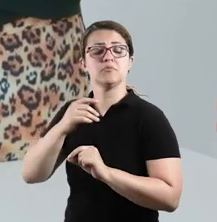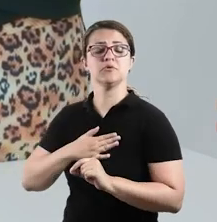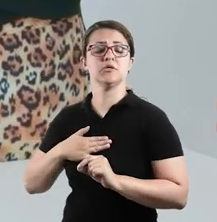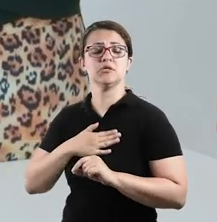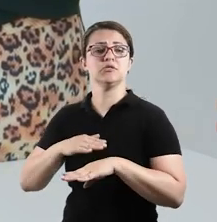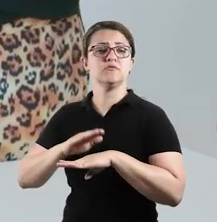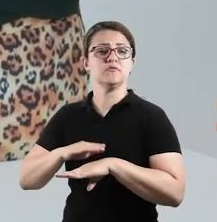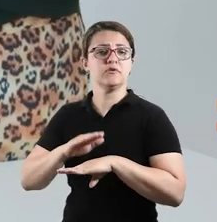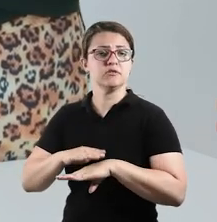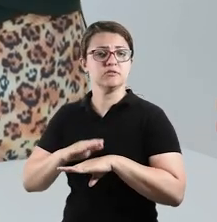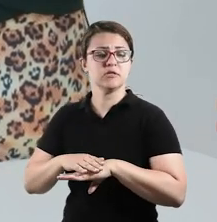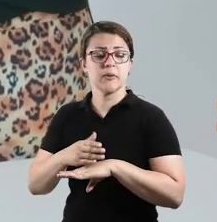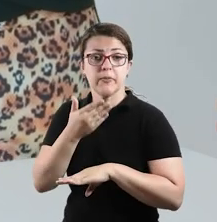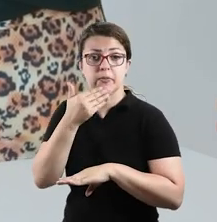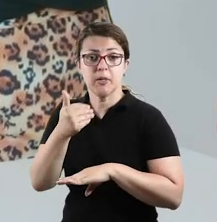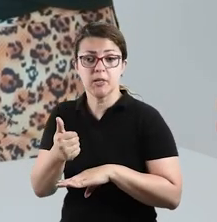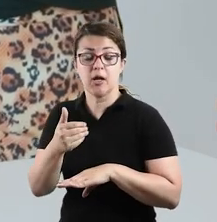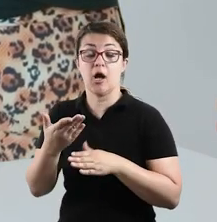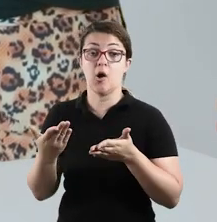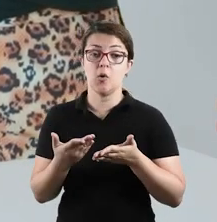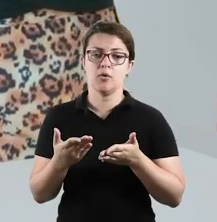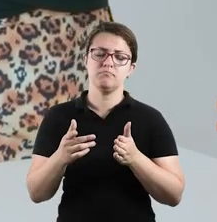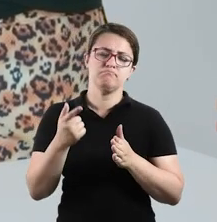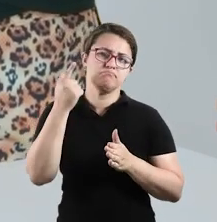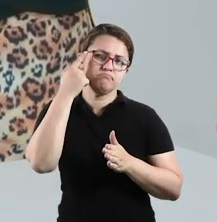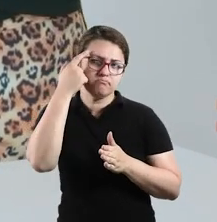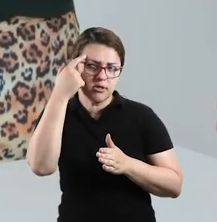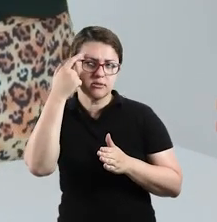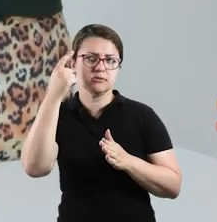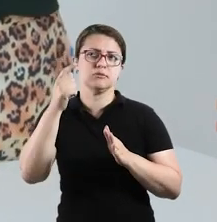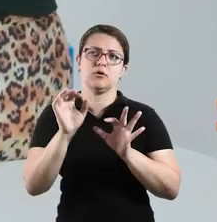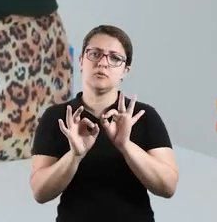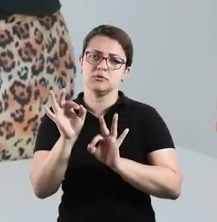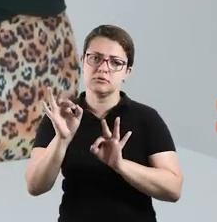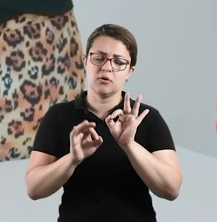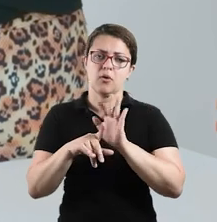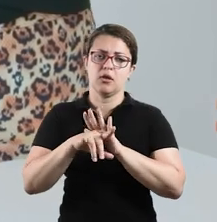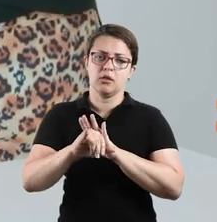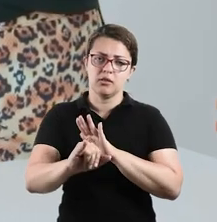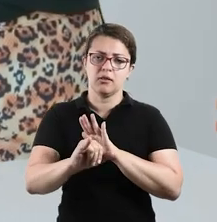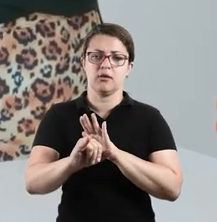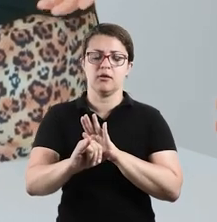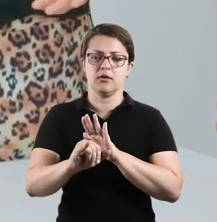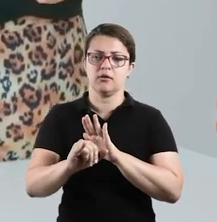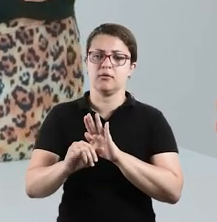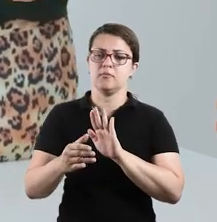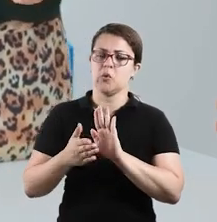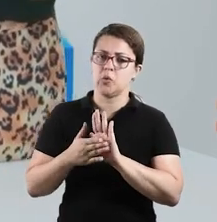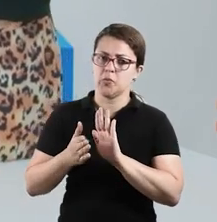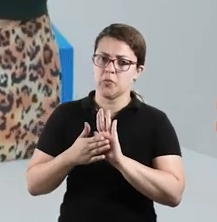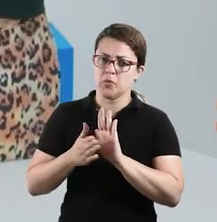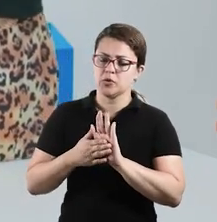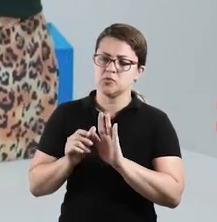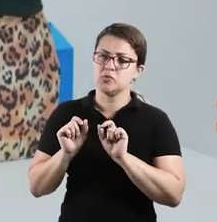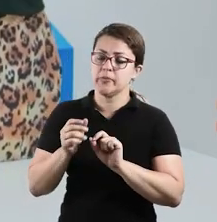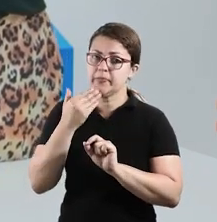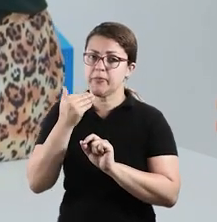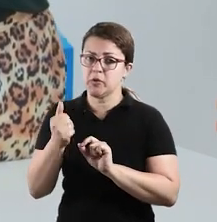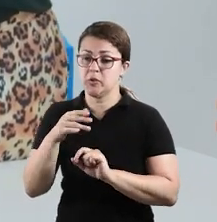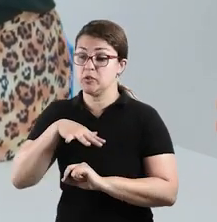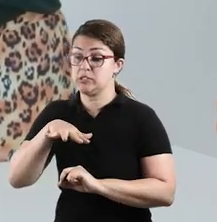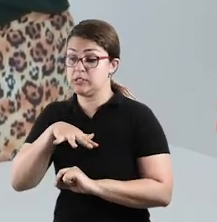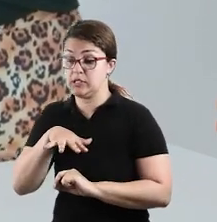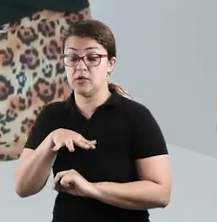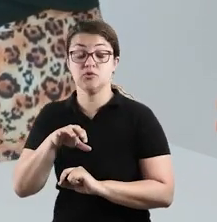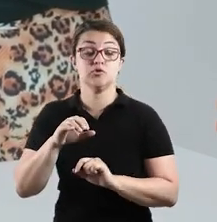Elabore um projeto de lei que seria benefício para a sua cidade e a sua comunidade. Ou até a sua escola. E anote tudo em